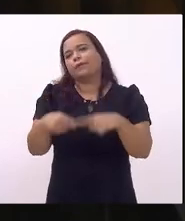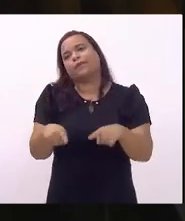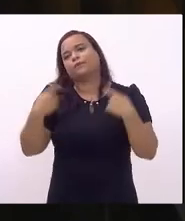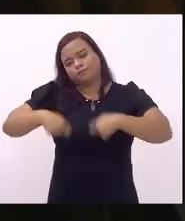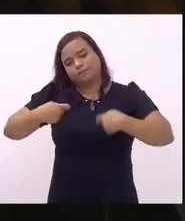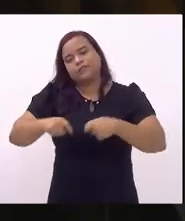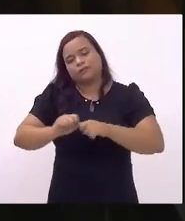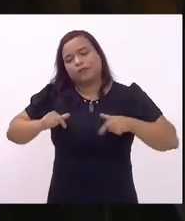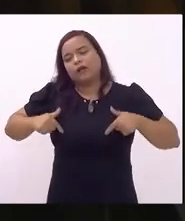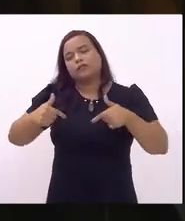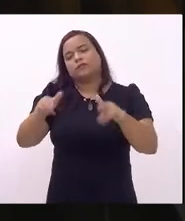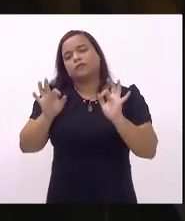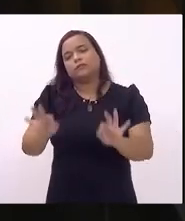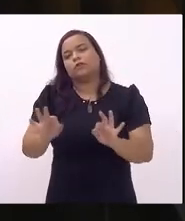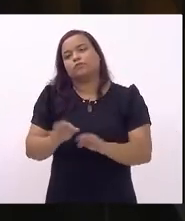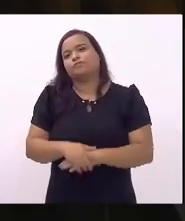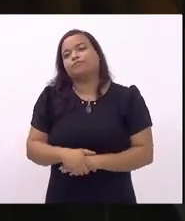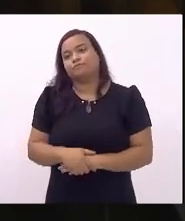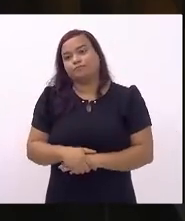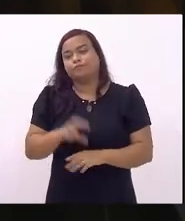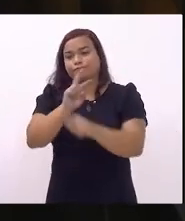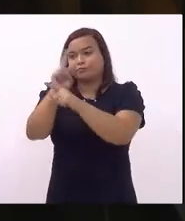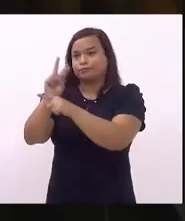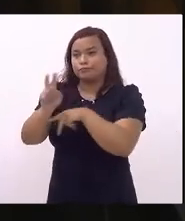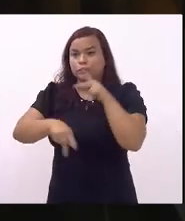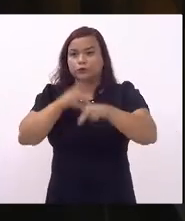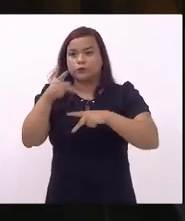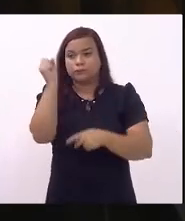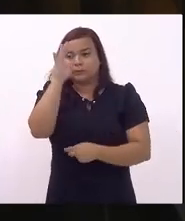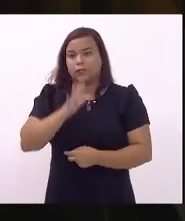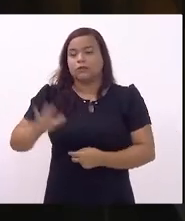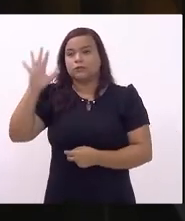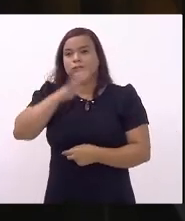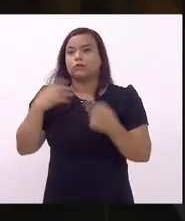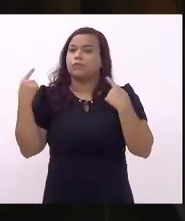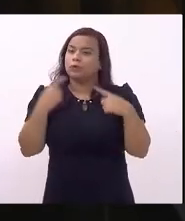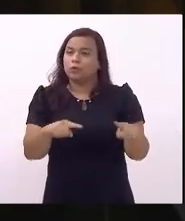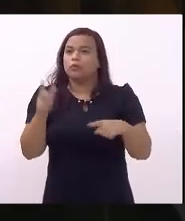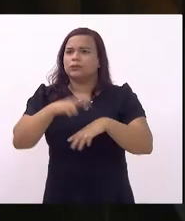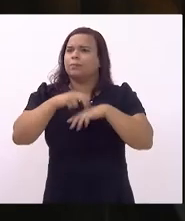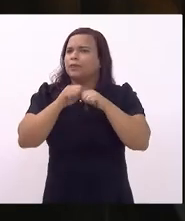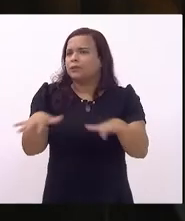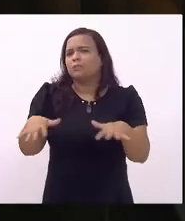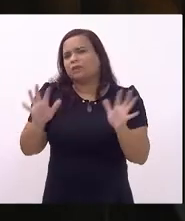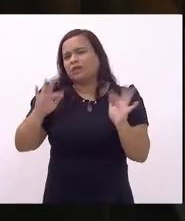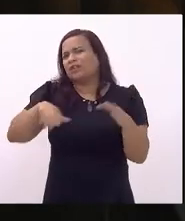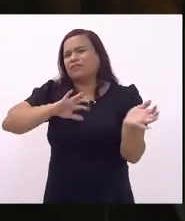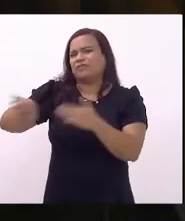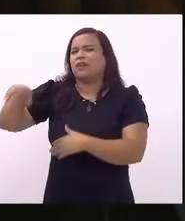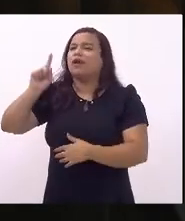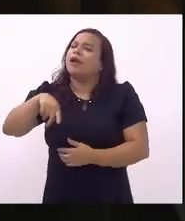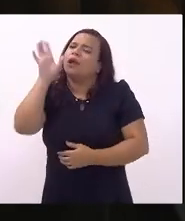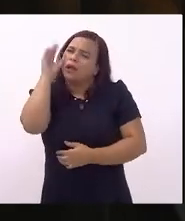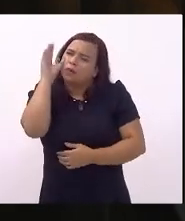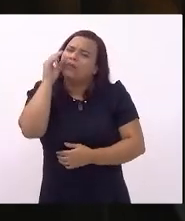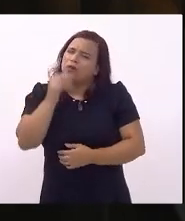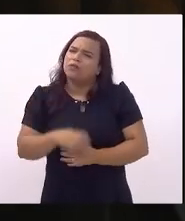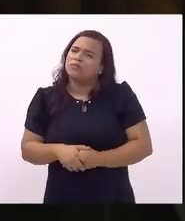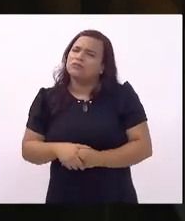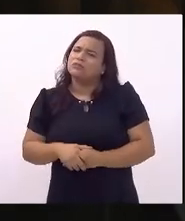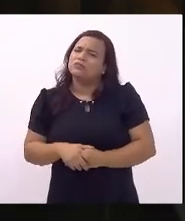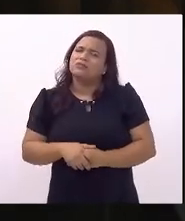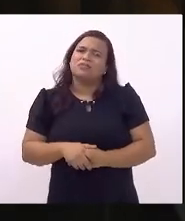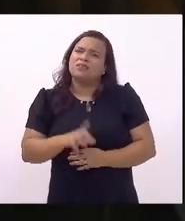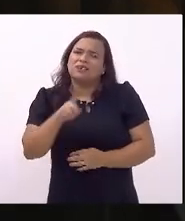necessário como era de se esperar para proteger a população brasileira contra a pandemia enfim então assim é curiosíssimo chega a ser até